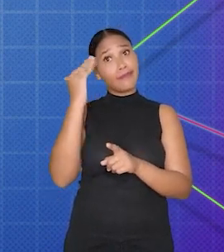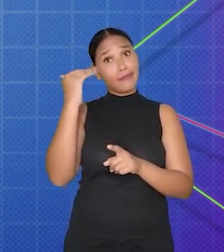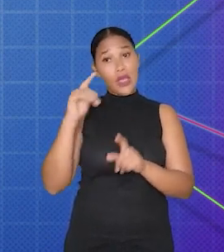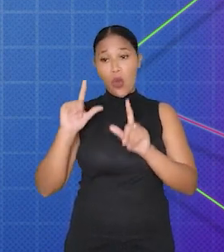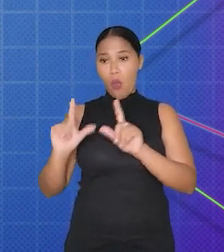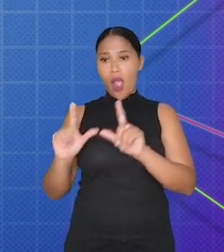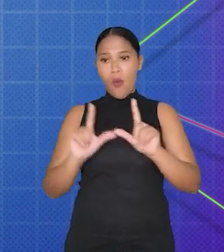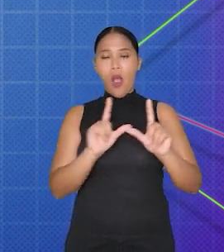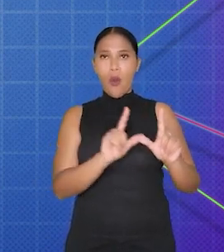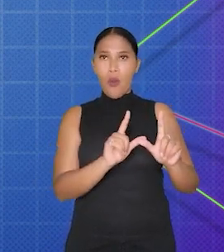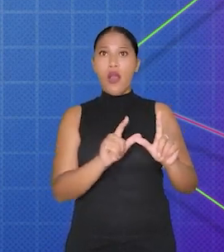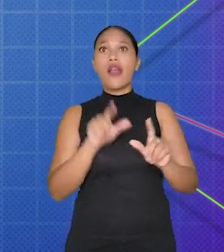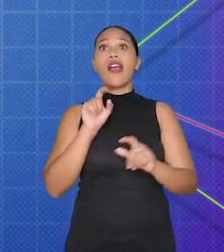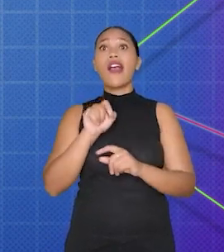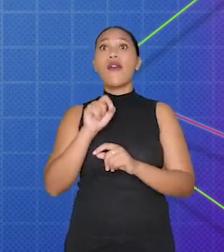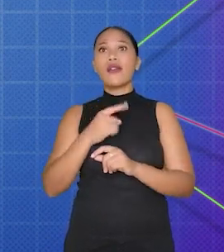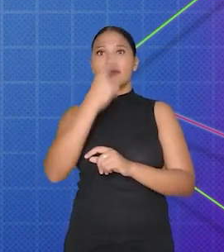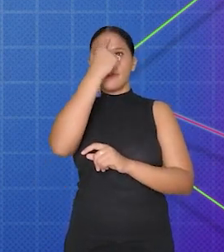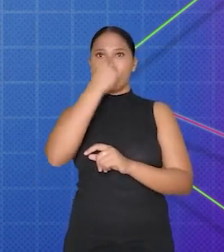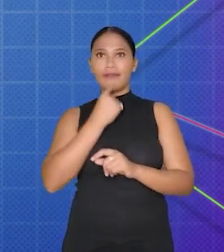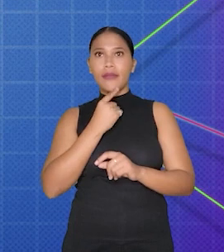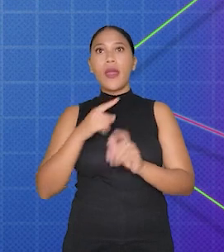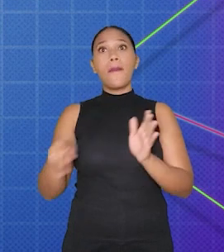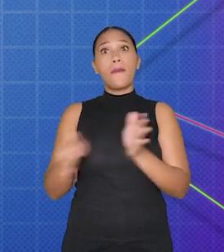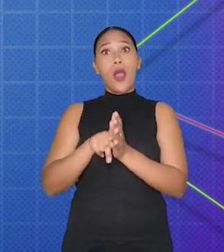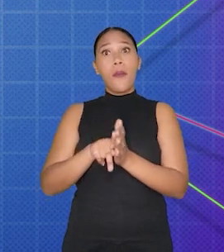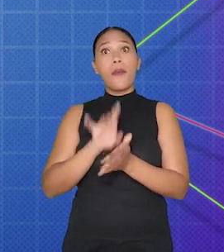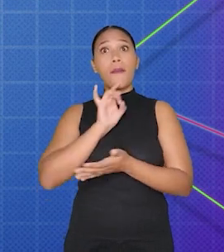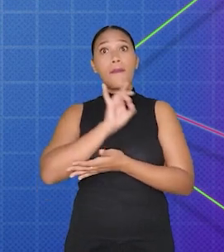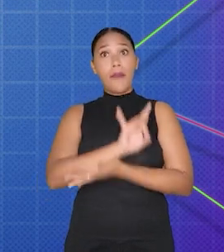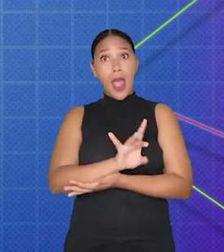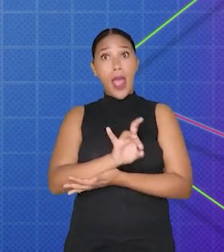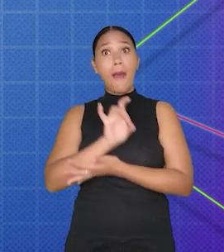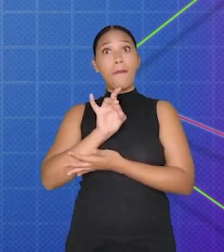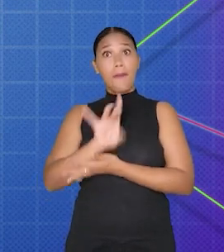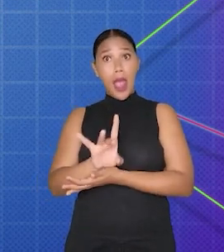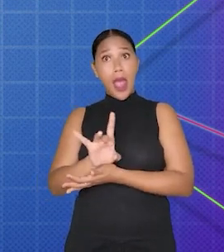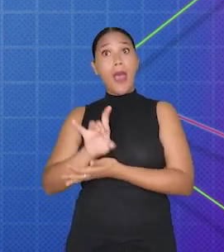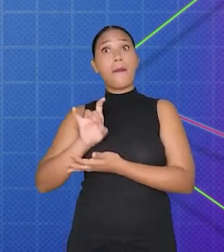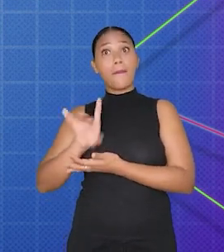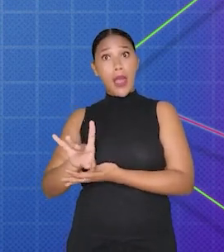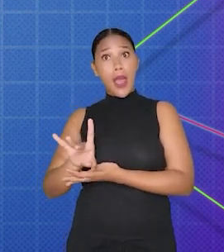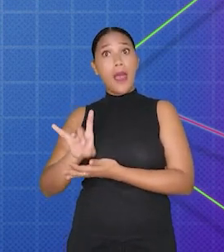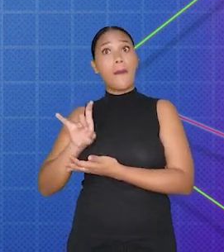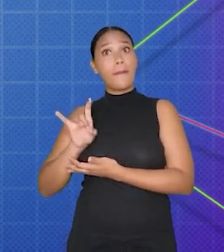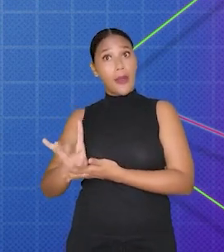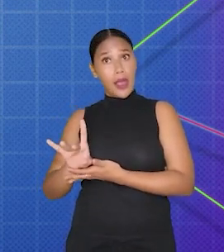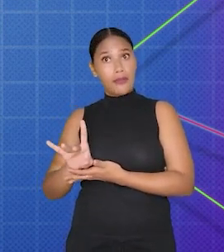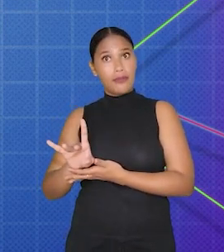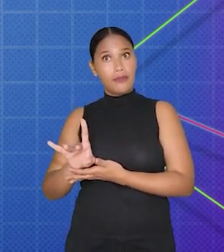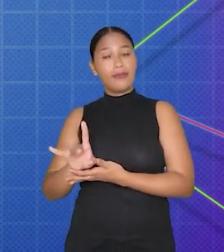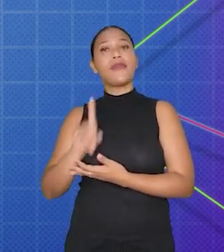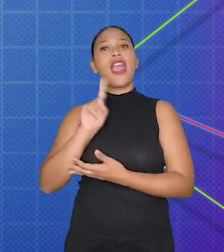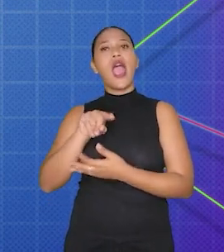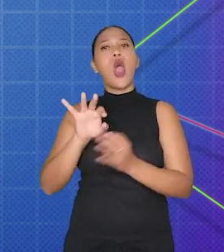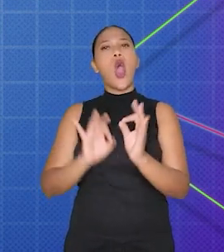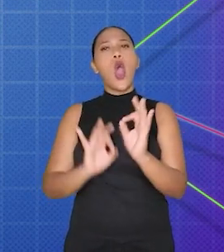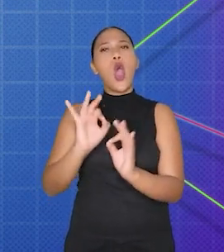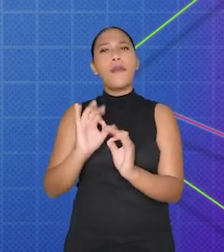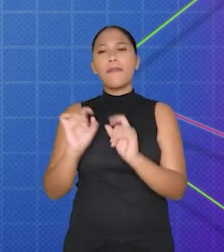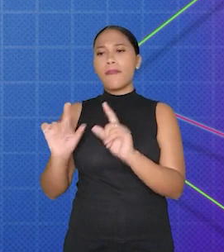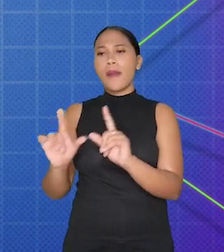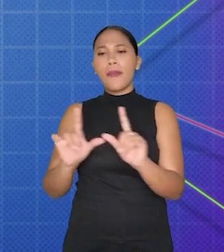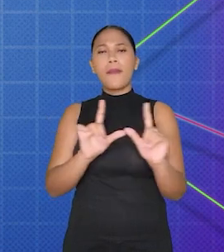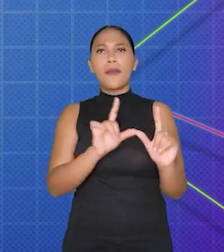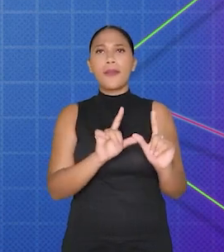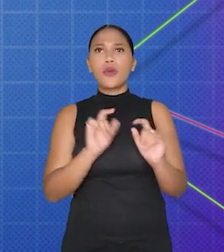conhecidos como quadros ou molduras, são imagens individuais que compõem uma animação no contexto dos jogos. Eles são organizados